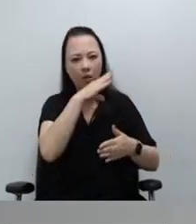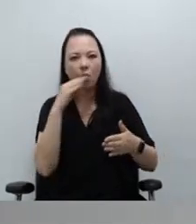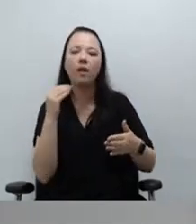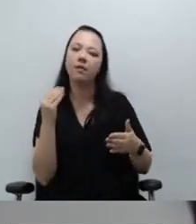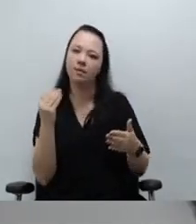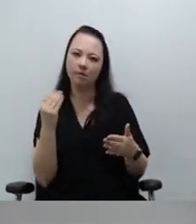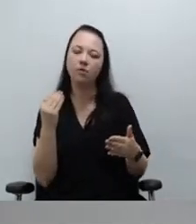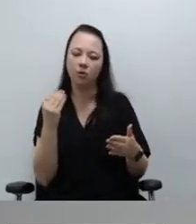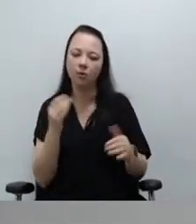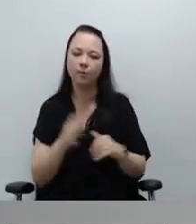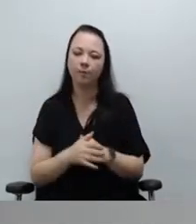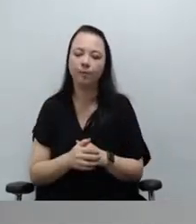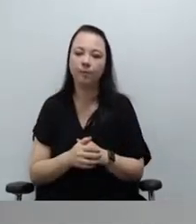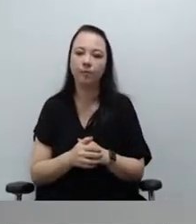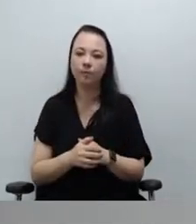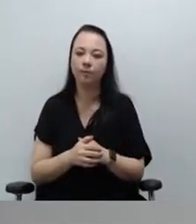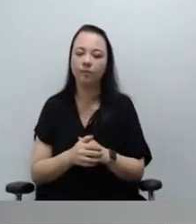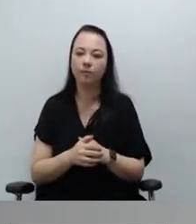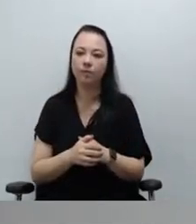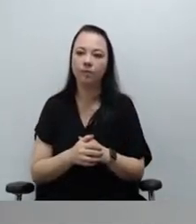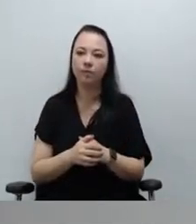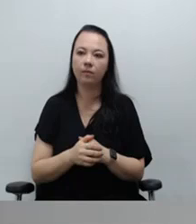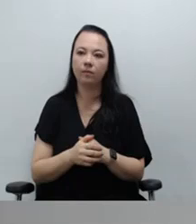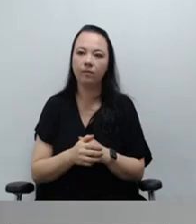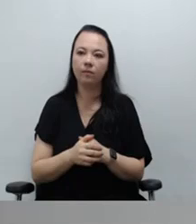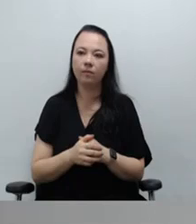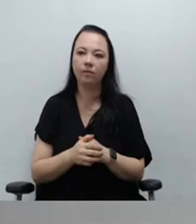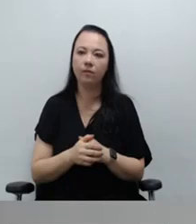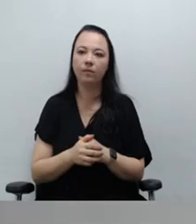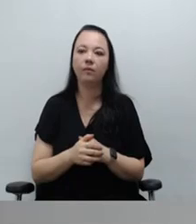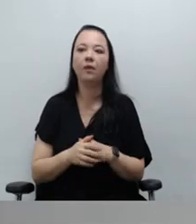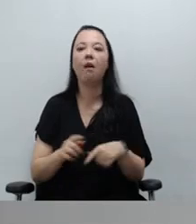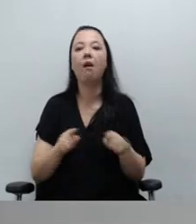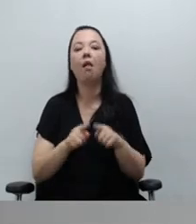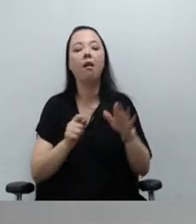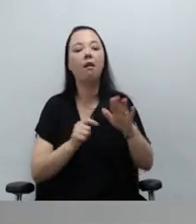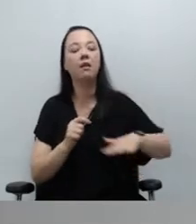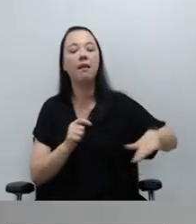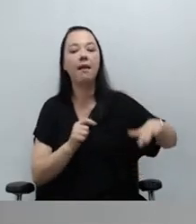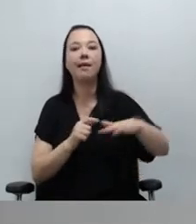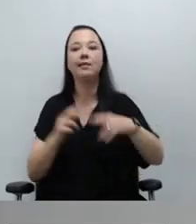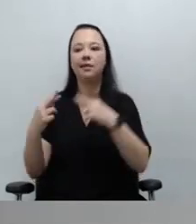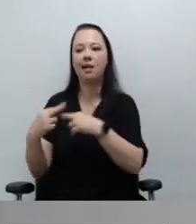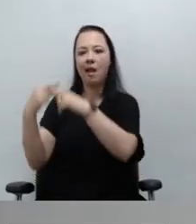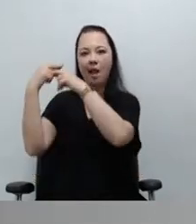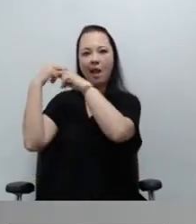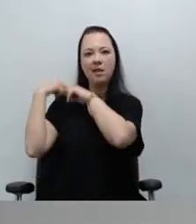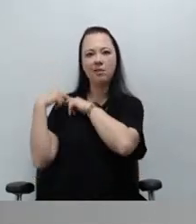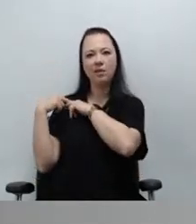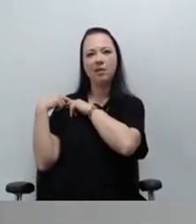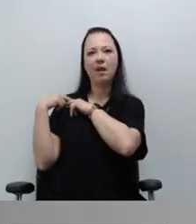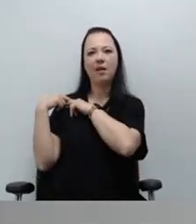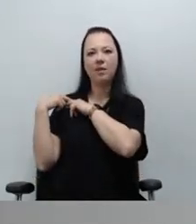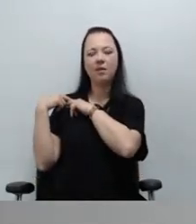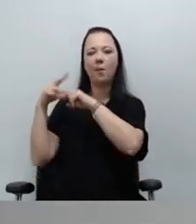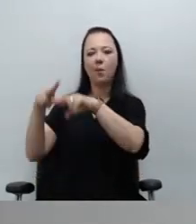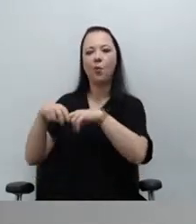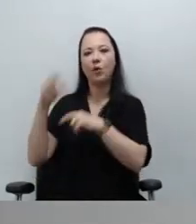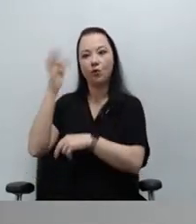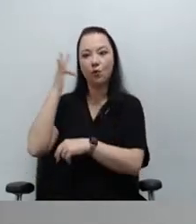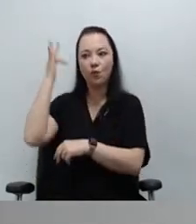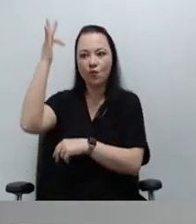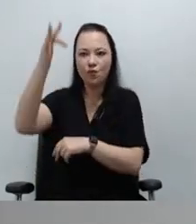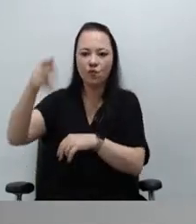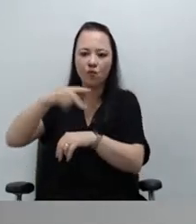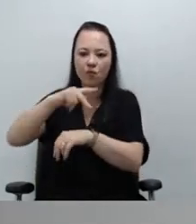desenvolvimento, seja por serem eles os responsáveis pelo futuro do país